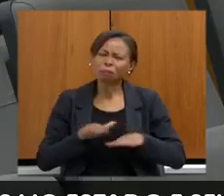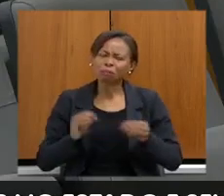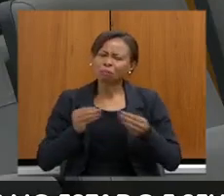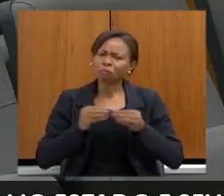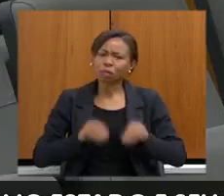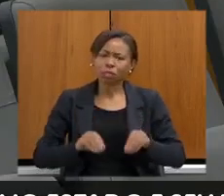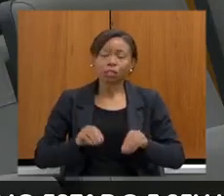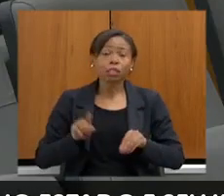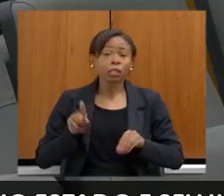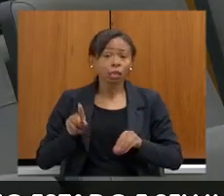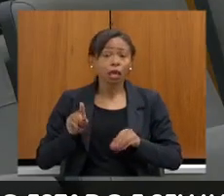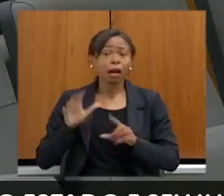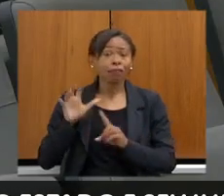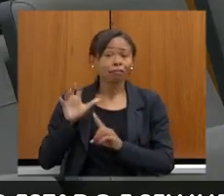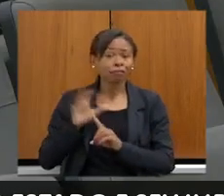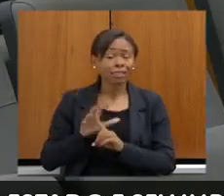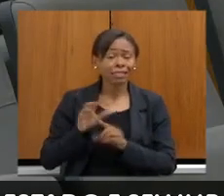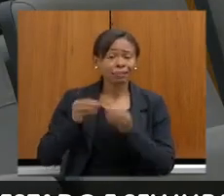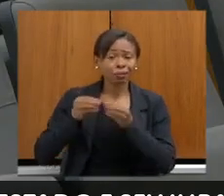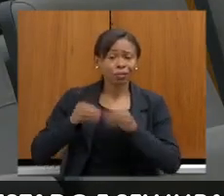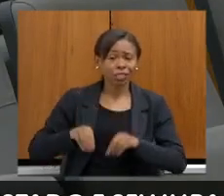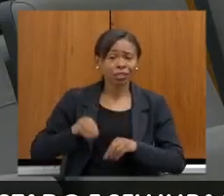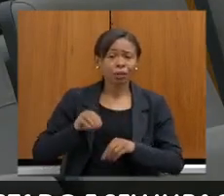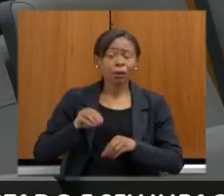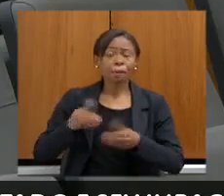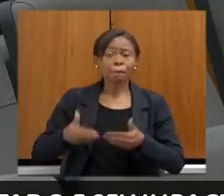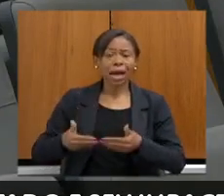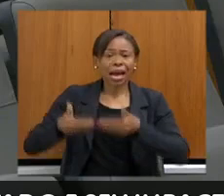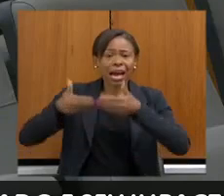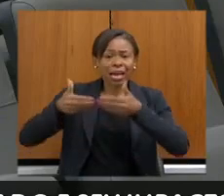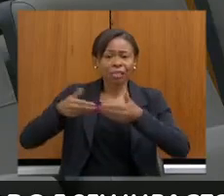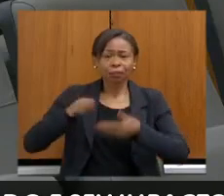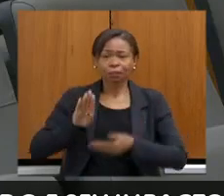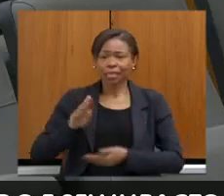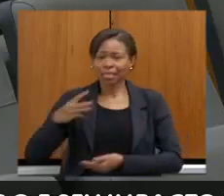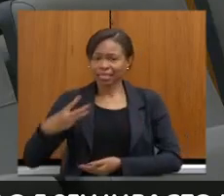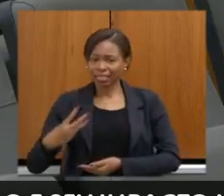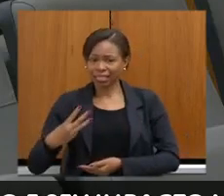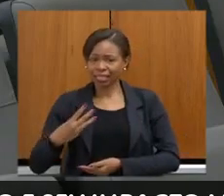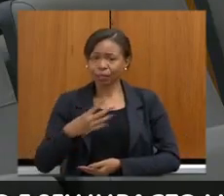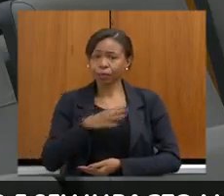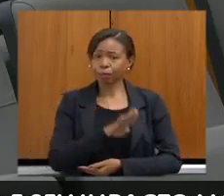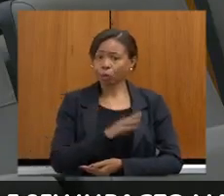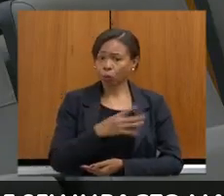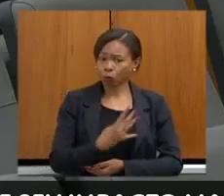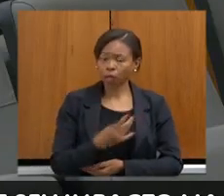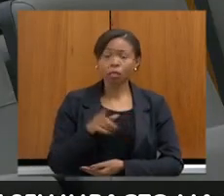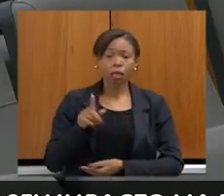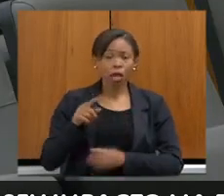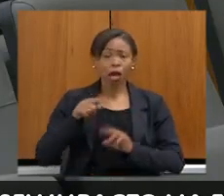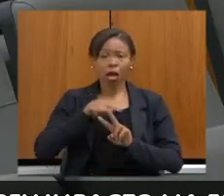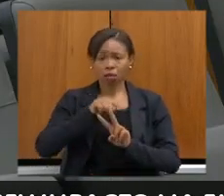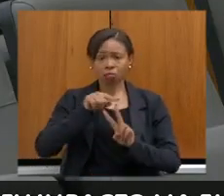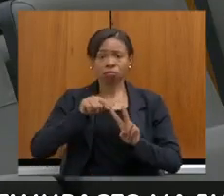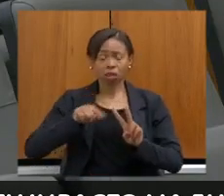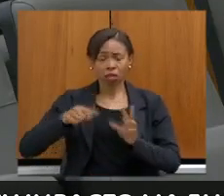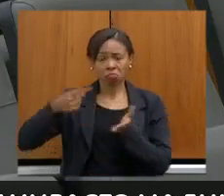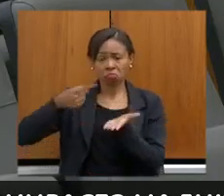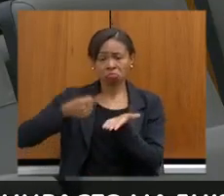B4 e a Vale prometeu indenização juntamente com todas essas